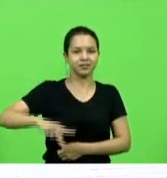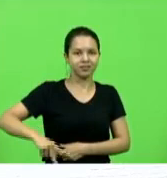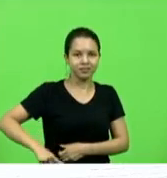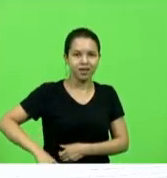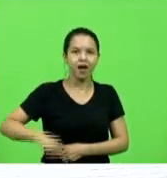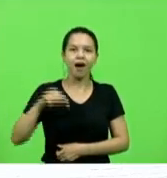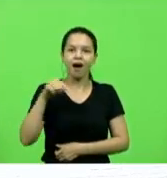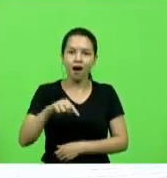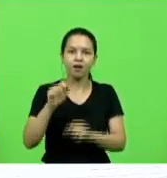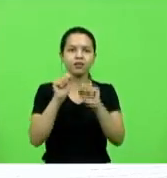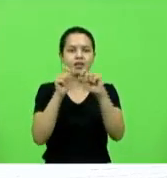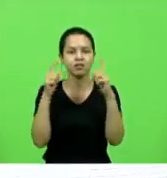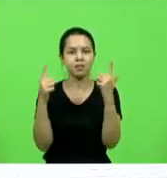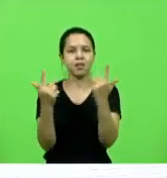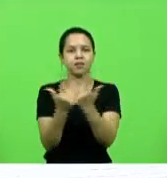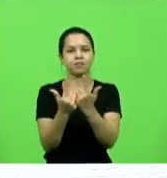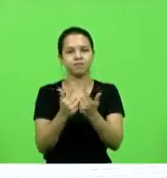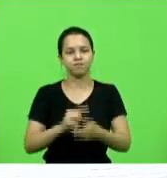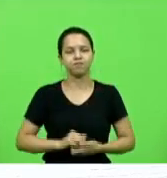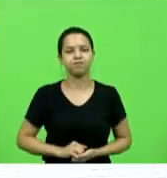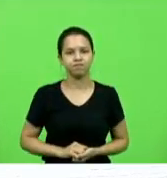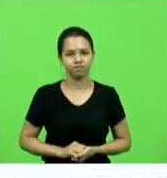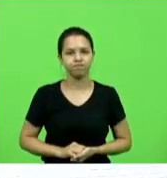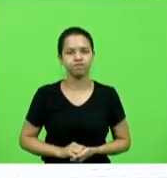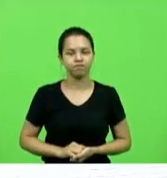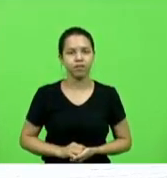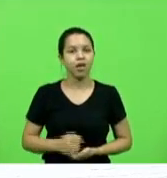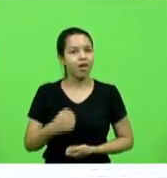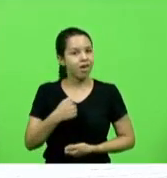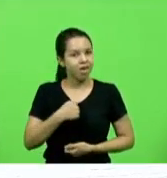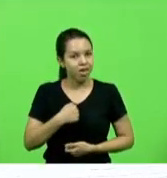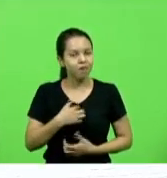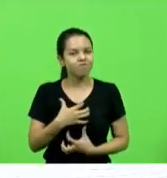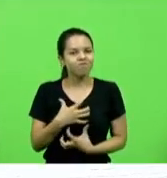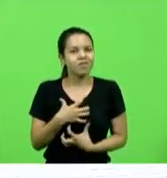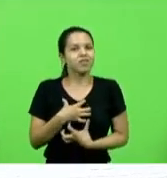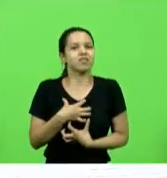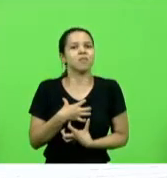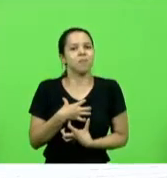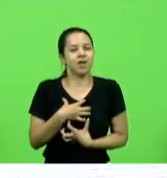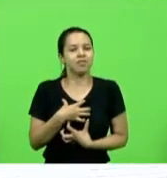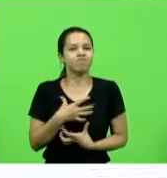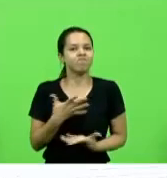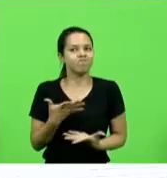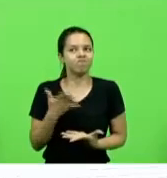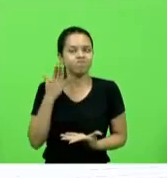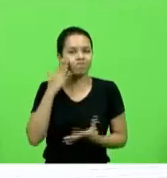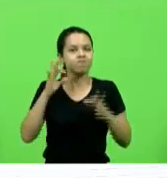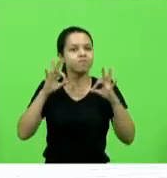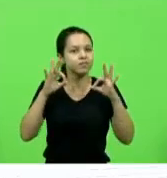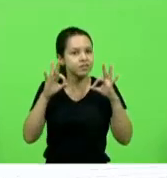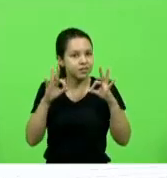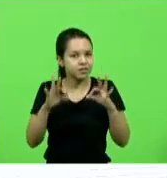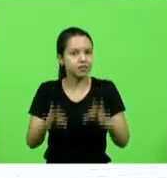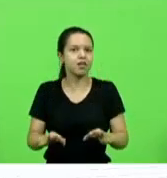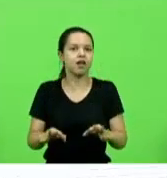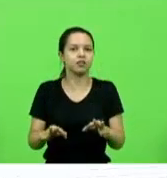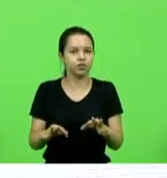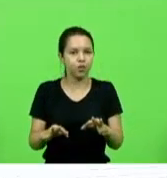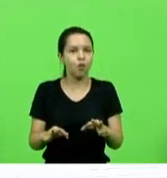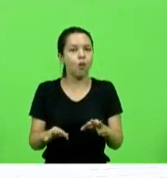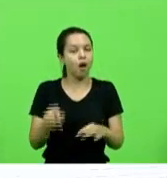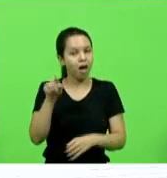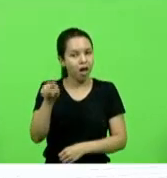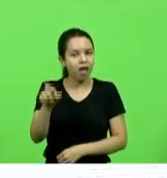honrosa casa eu tenho aqui a maior e mais absoluta certeza que na pessoa de